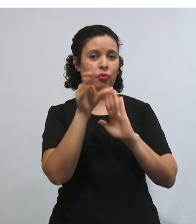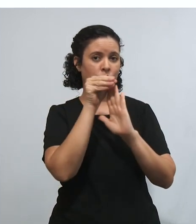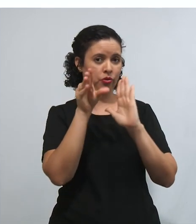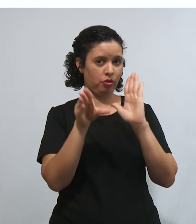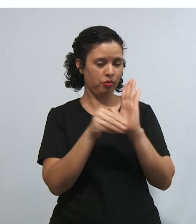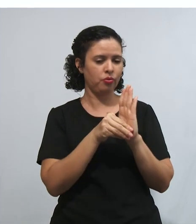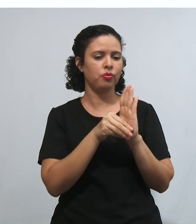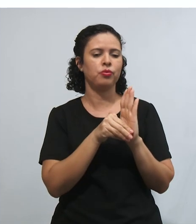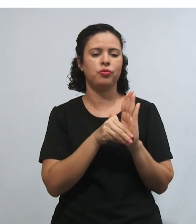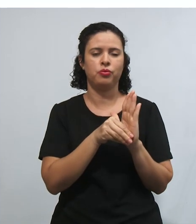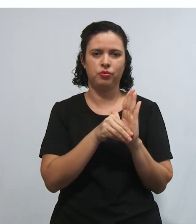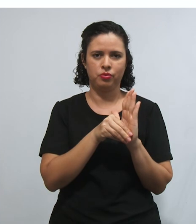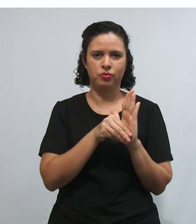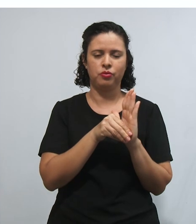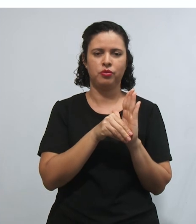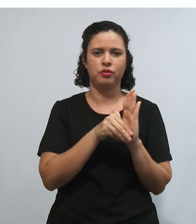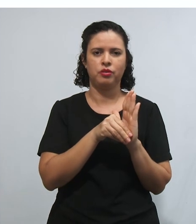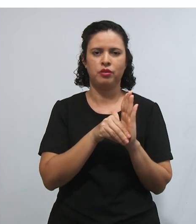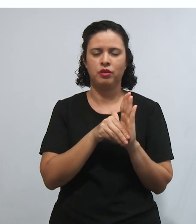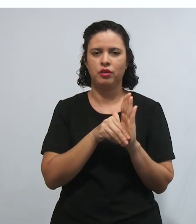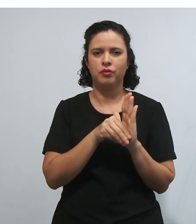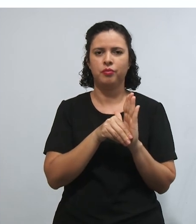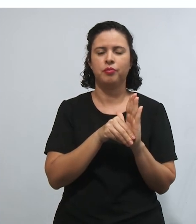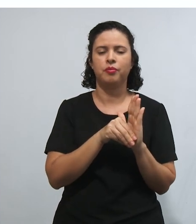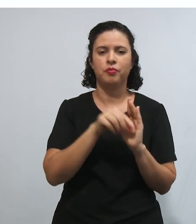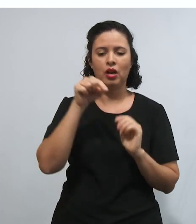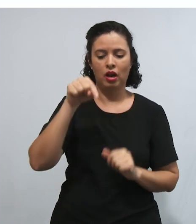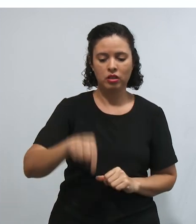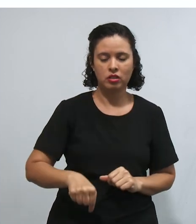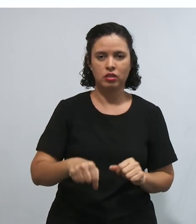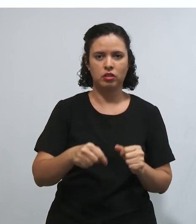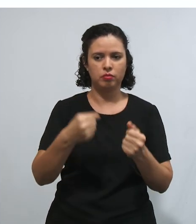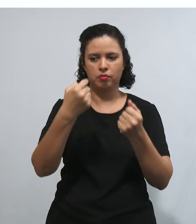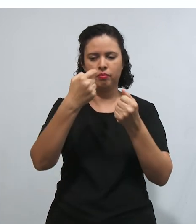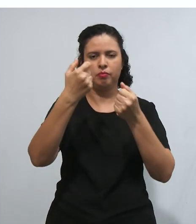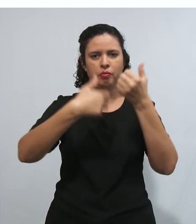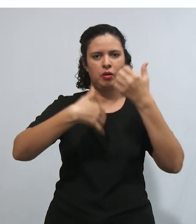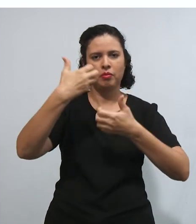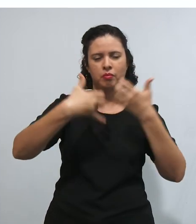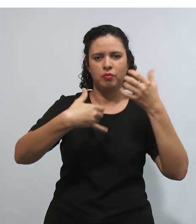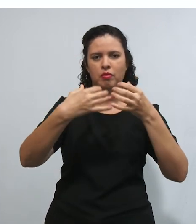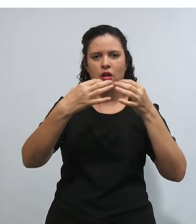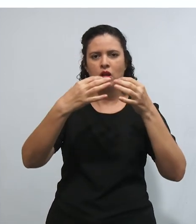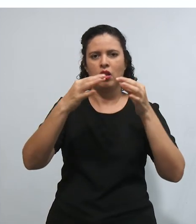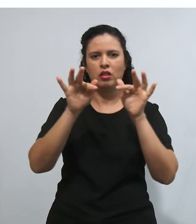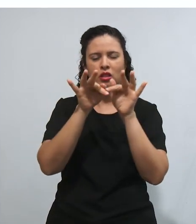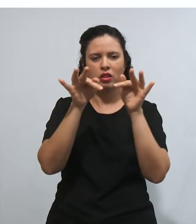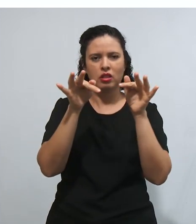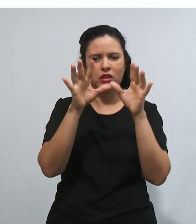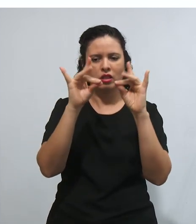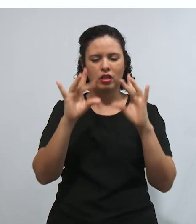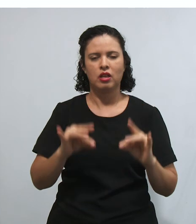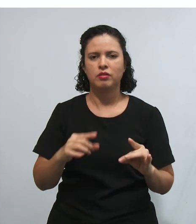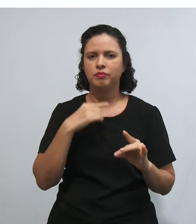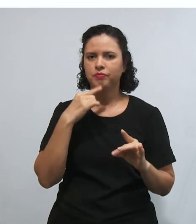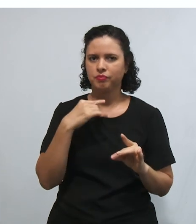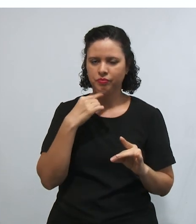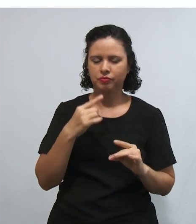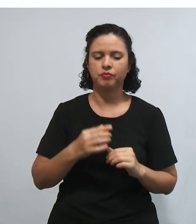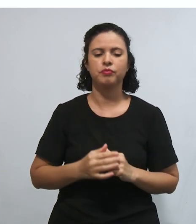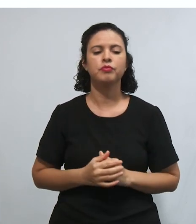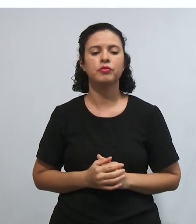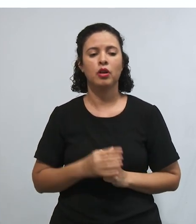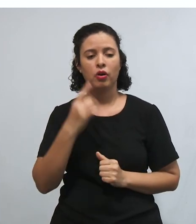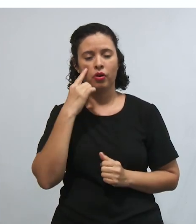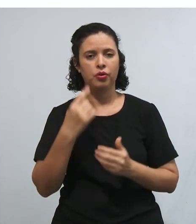que não seria, não teria como, de fato, a gente trabalhar de forma mais aprofundada. E eu trago aqui